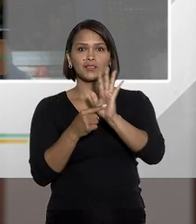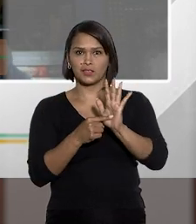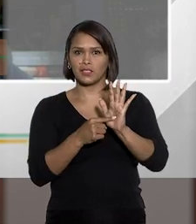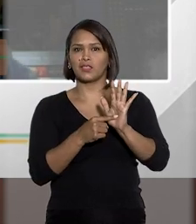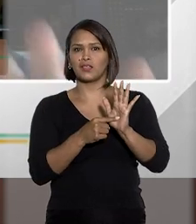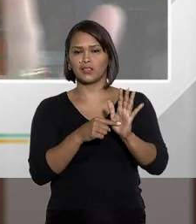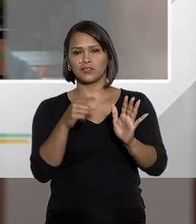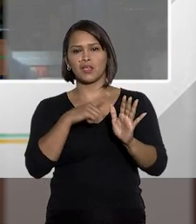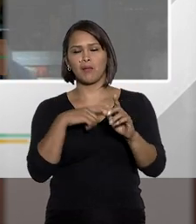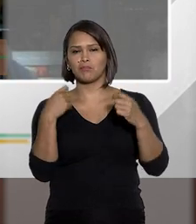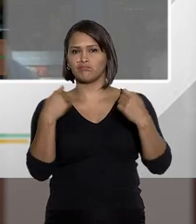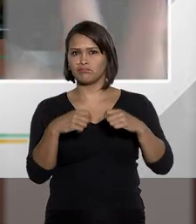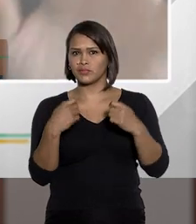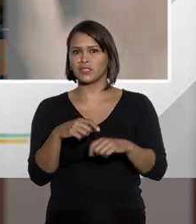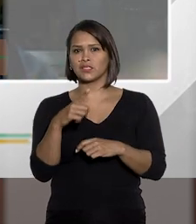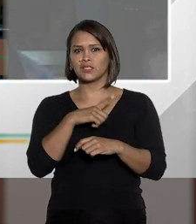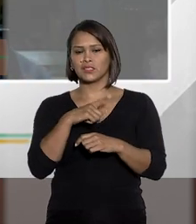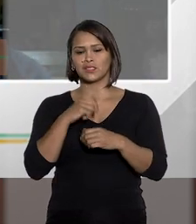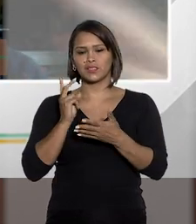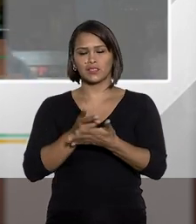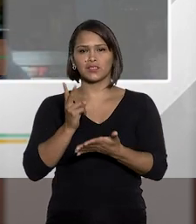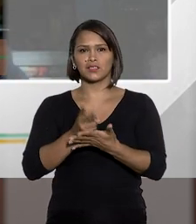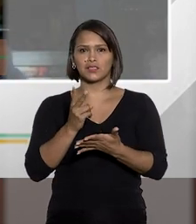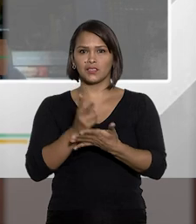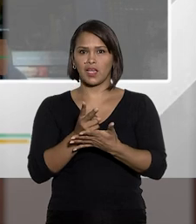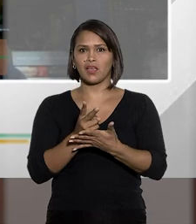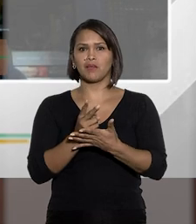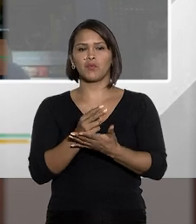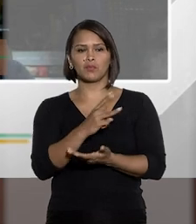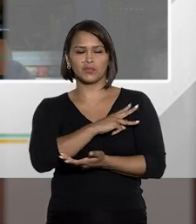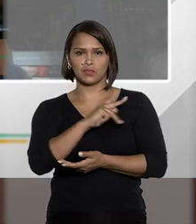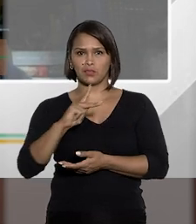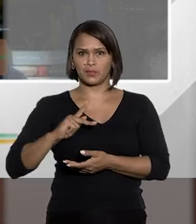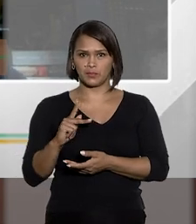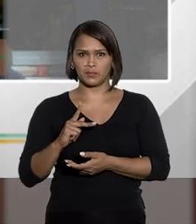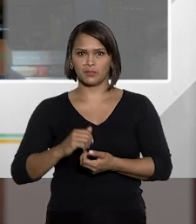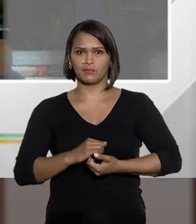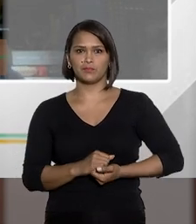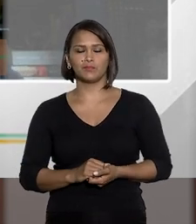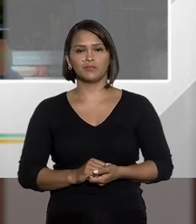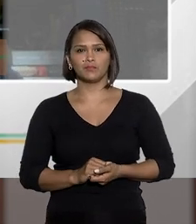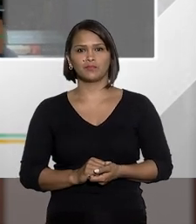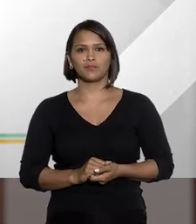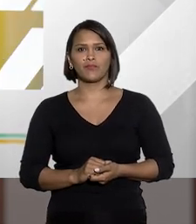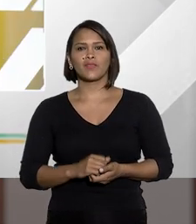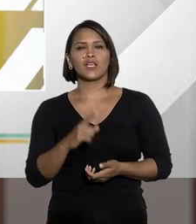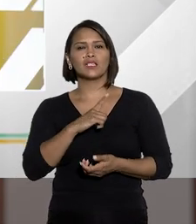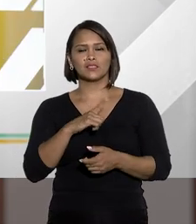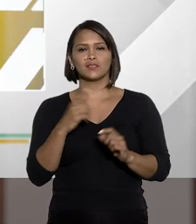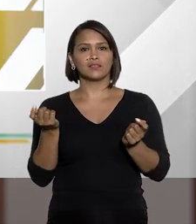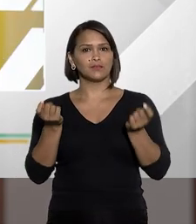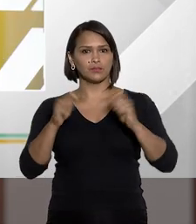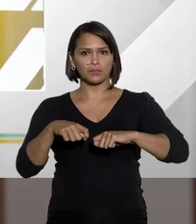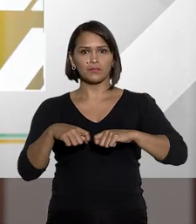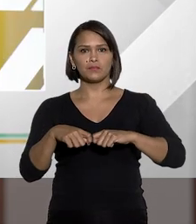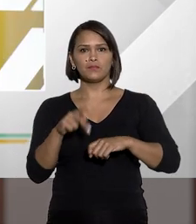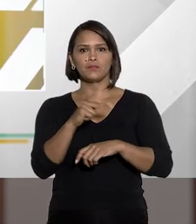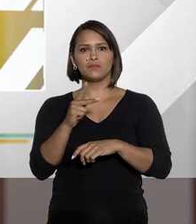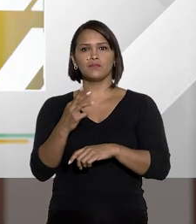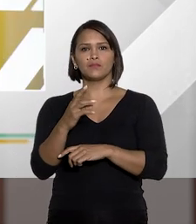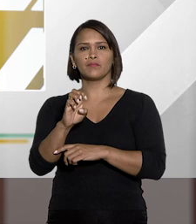queixa subsidiária pressupõe sempre inércia do Ministério Público. E existe a